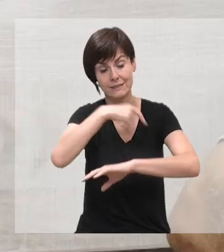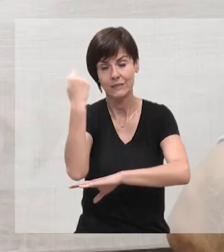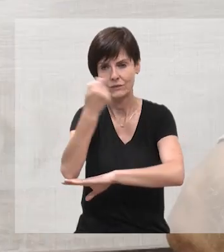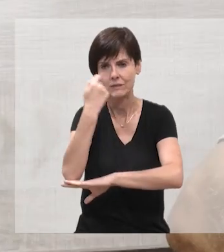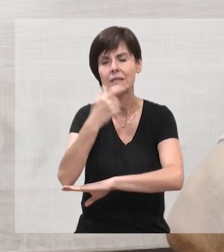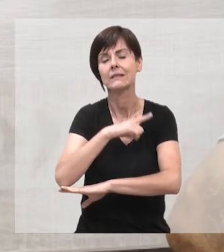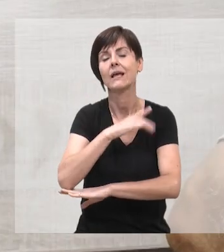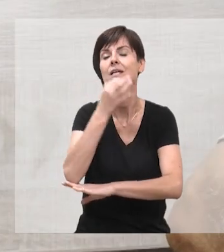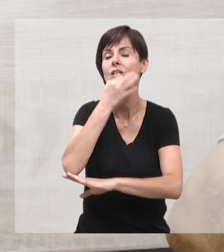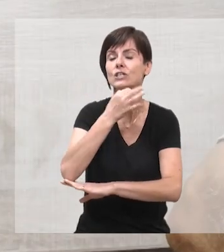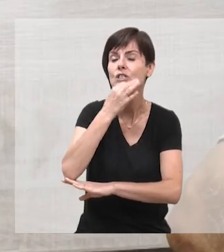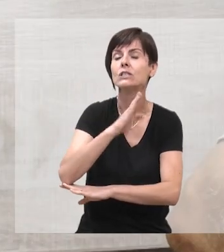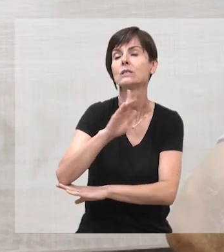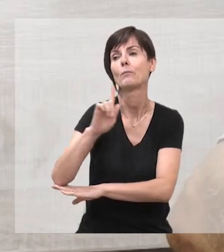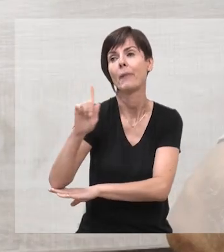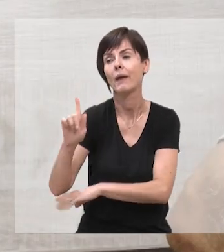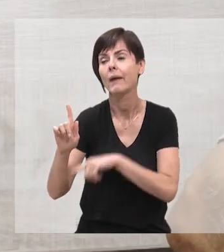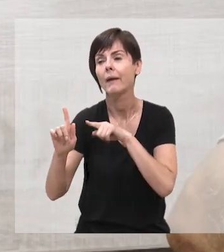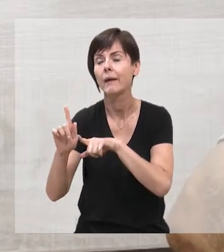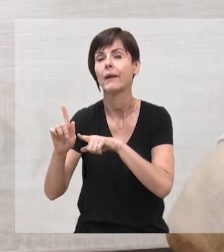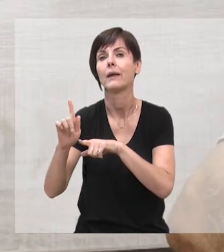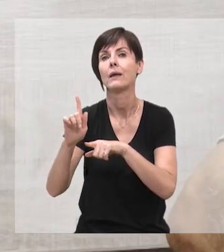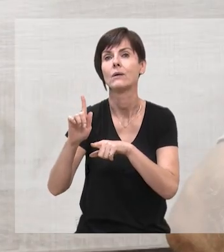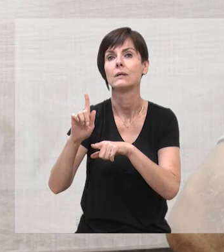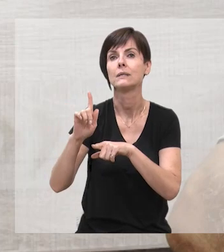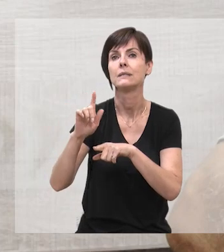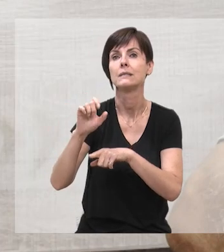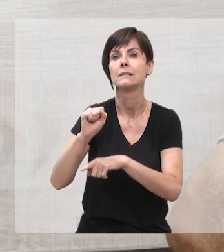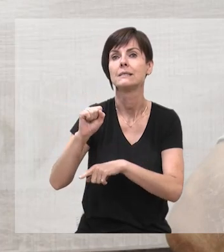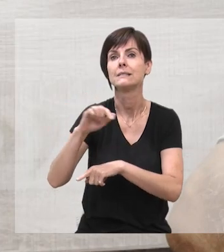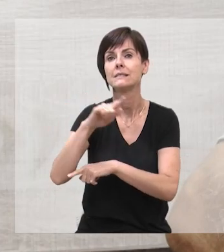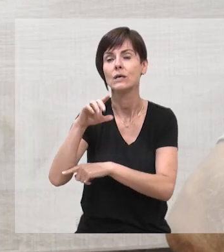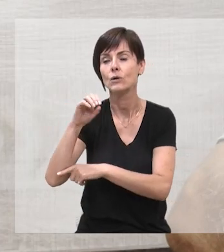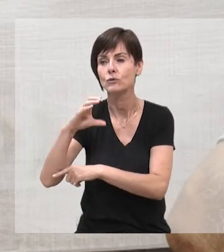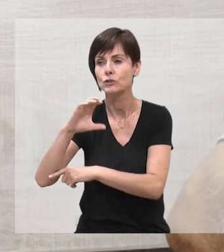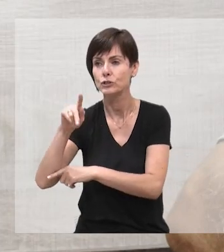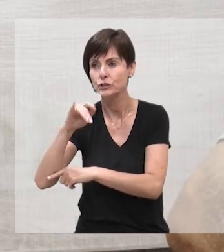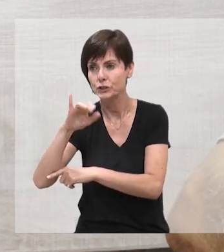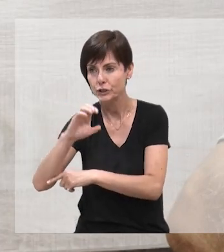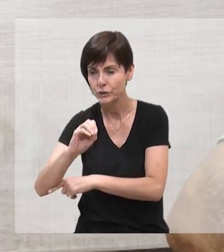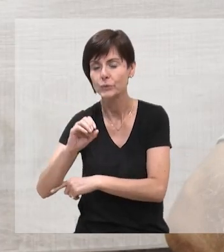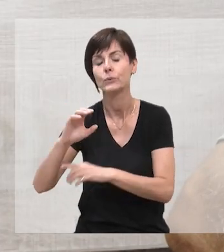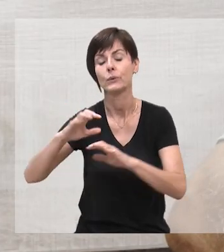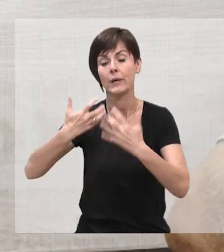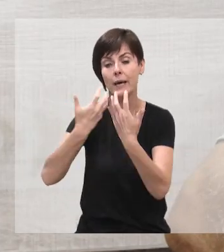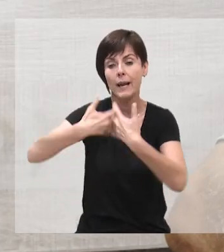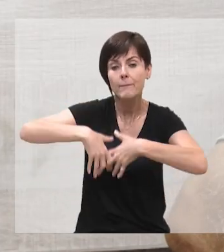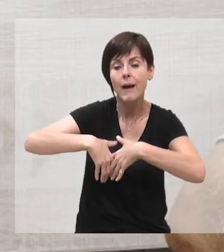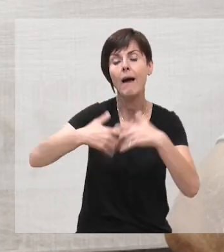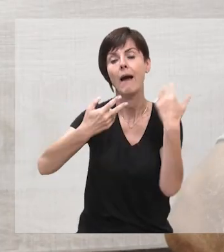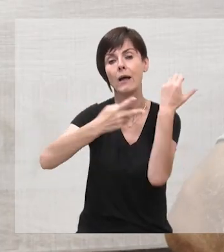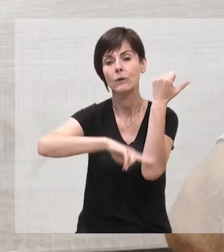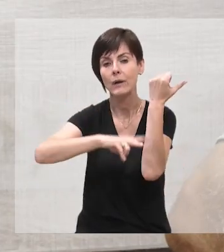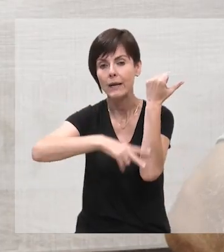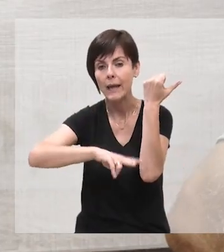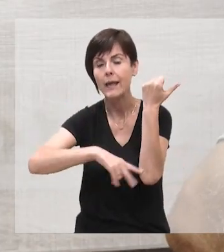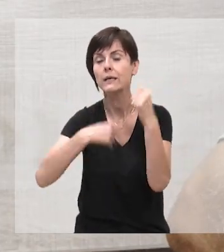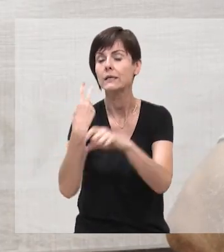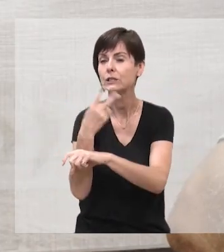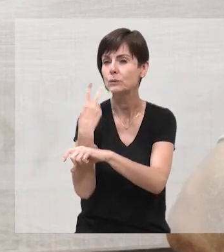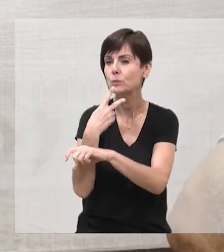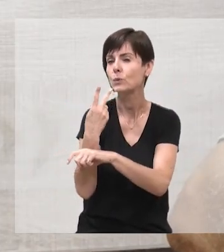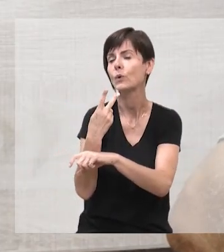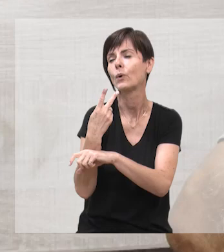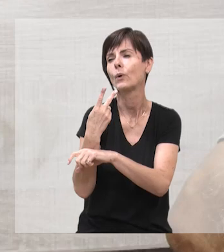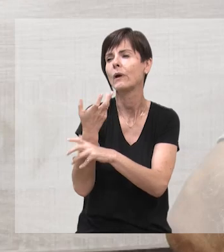representantes de Caxias, de Bento Gonçalves, de São Chico, de Gramado, de Canela. Então, a gente procurou abrir